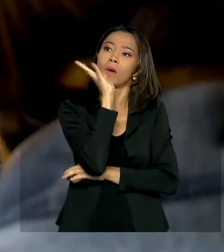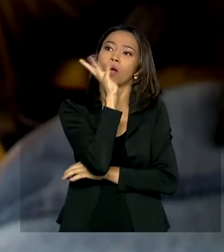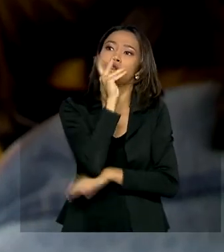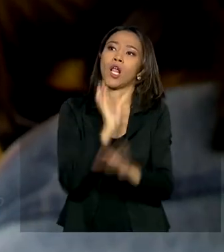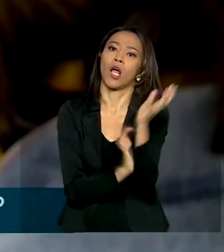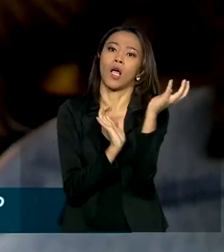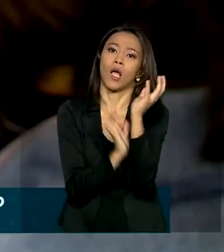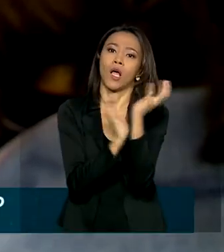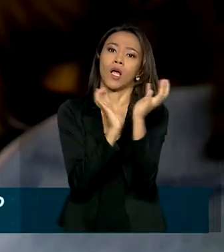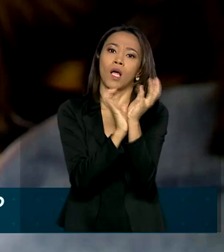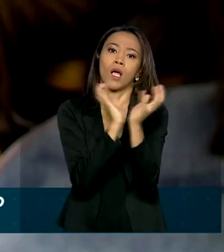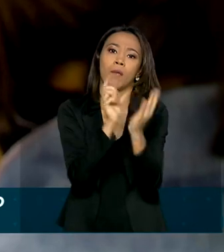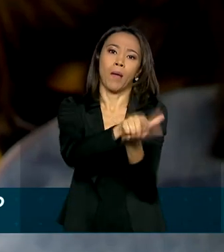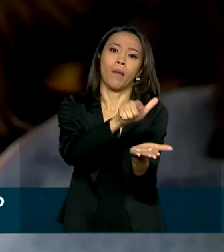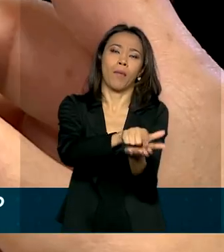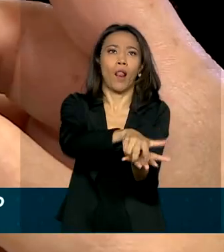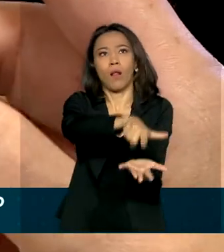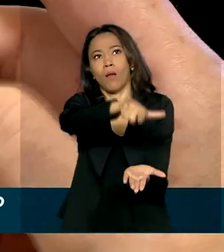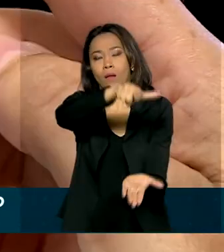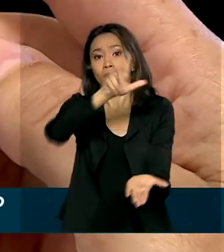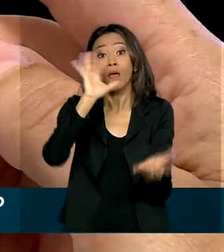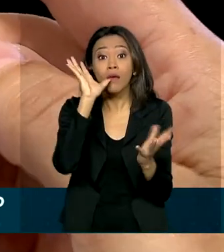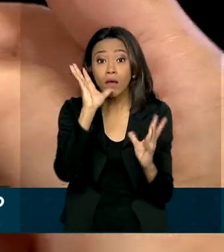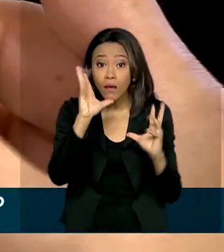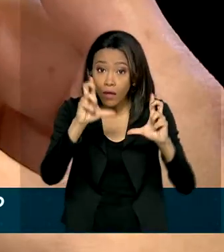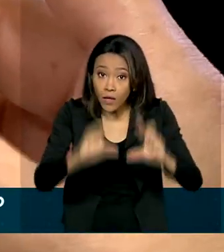deslocamentos e papelada. Isso